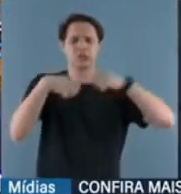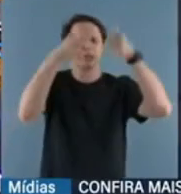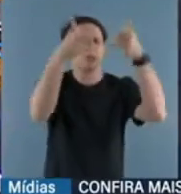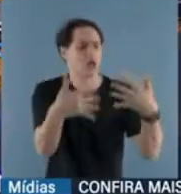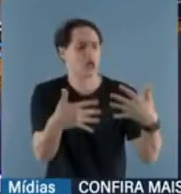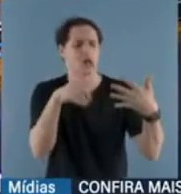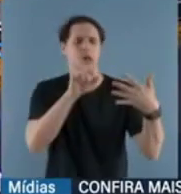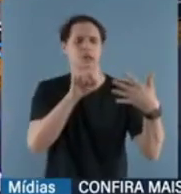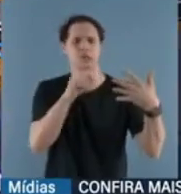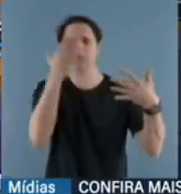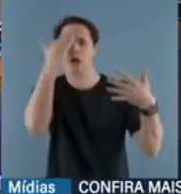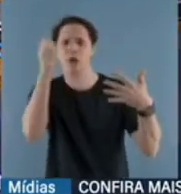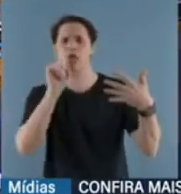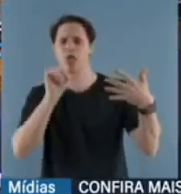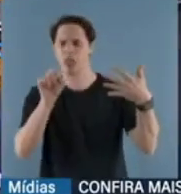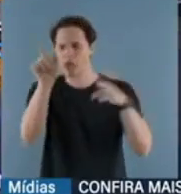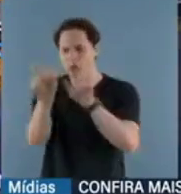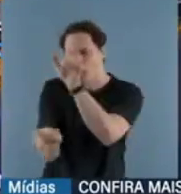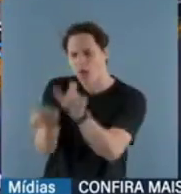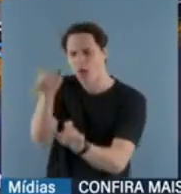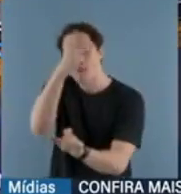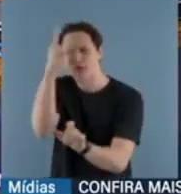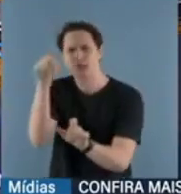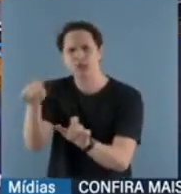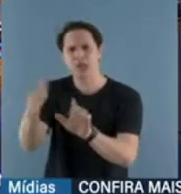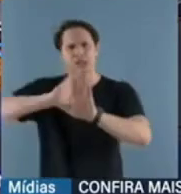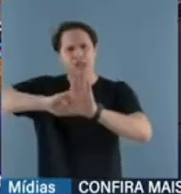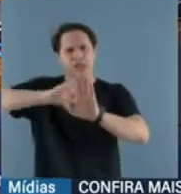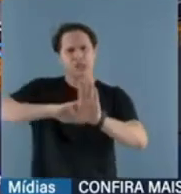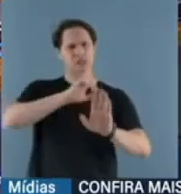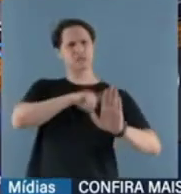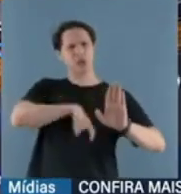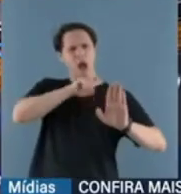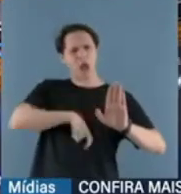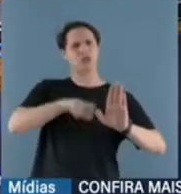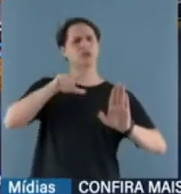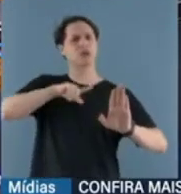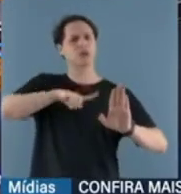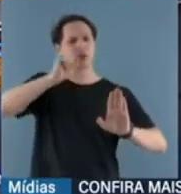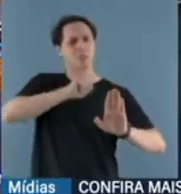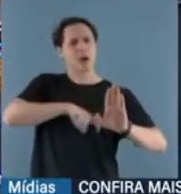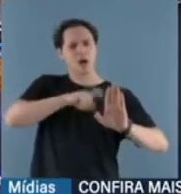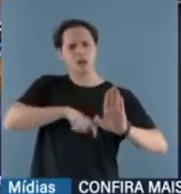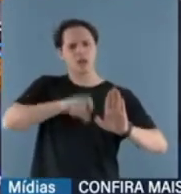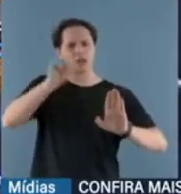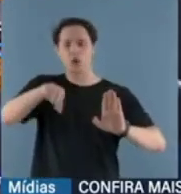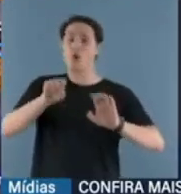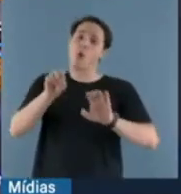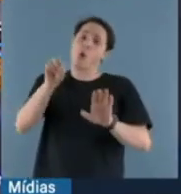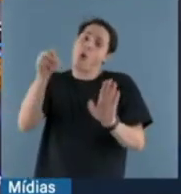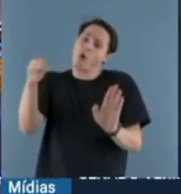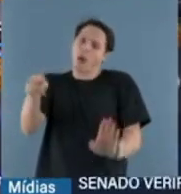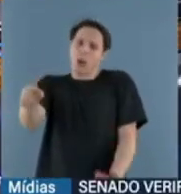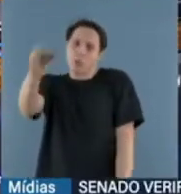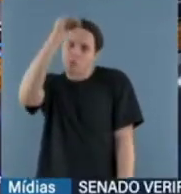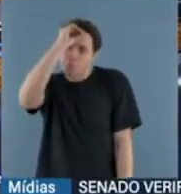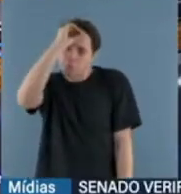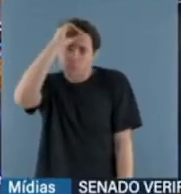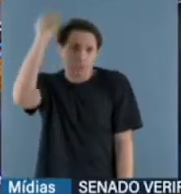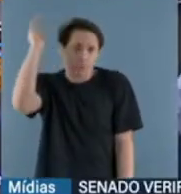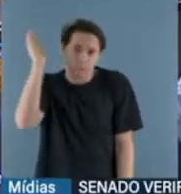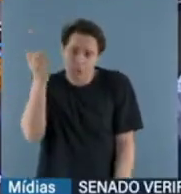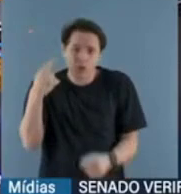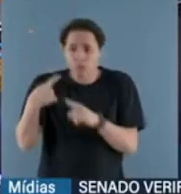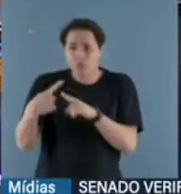reconhecer que estamos lidando com pessoas de má fé, má intencionalidade ou pura ignorância mesmo. Porque os